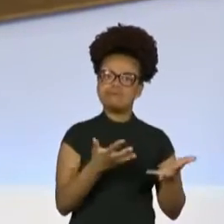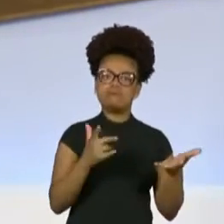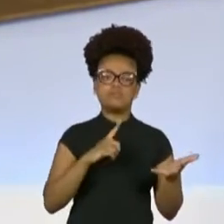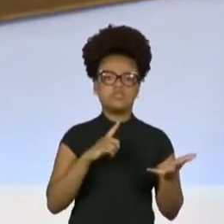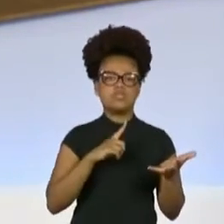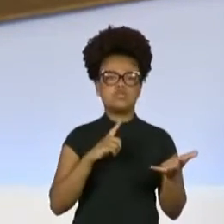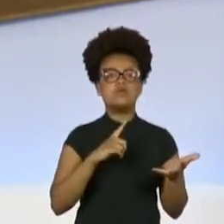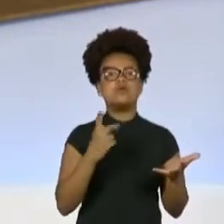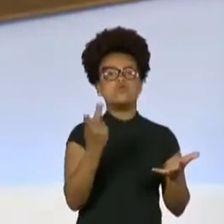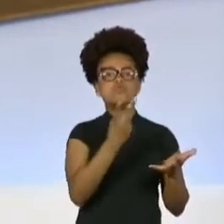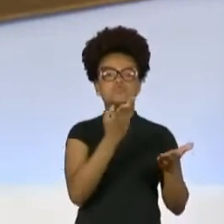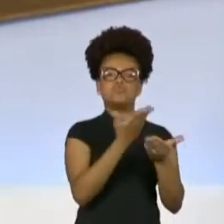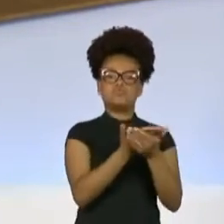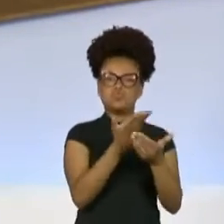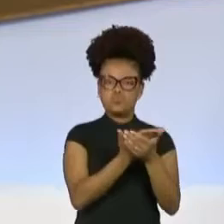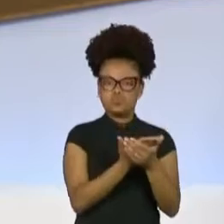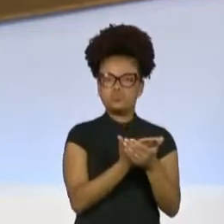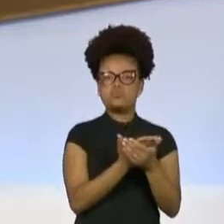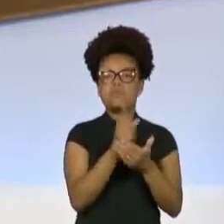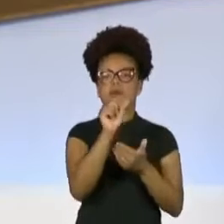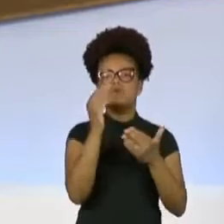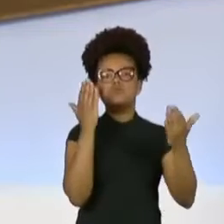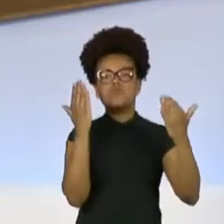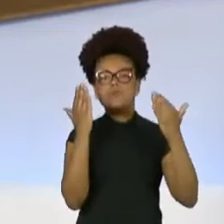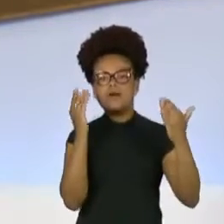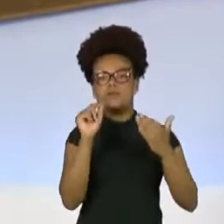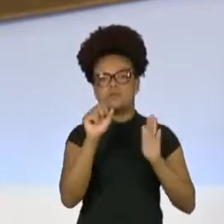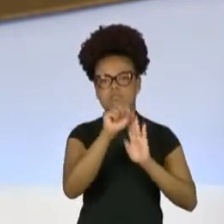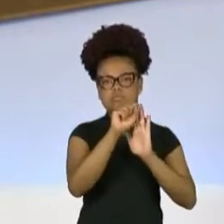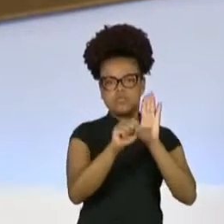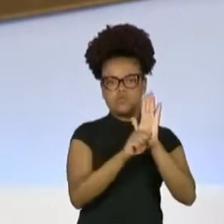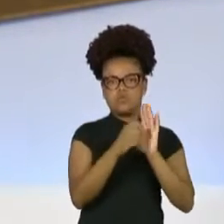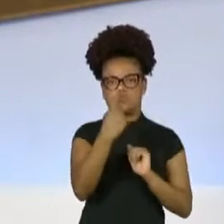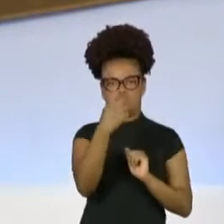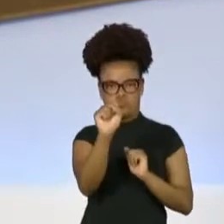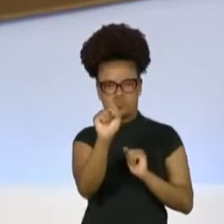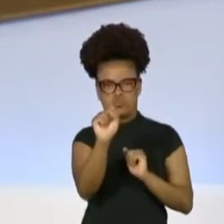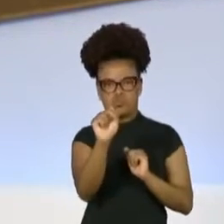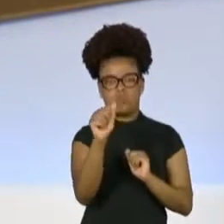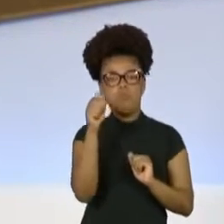pensar lá no século XVIII, as mulheres não tinham a possibilidade de avançar nos estudos, né?